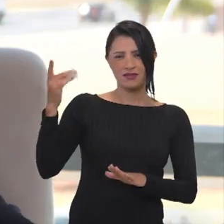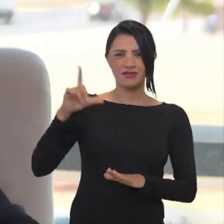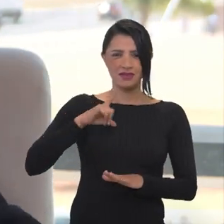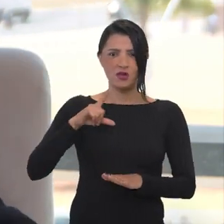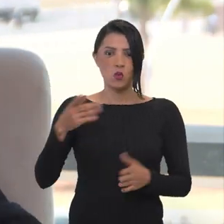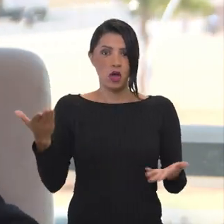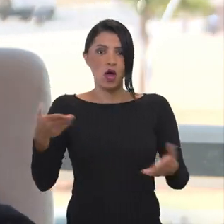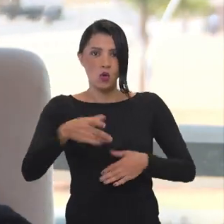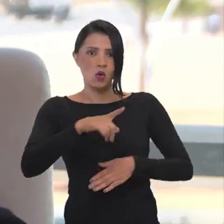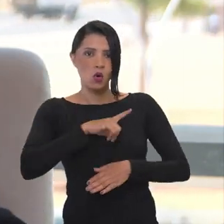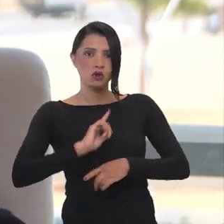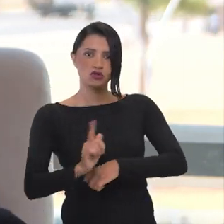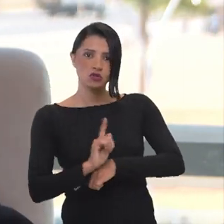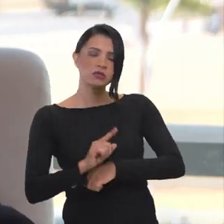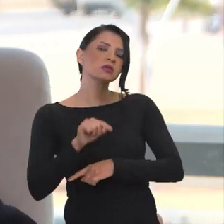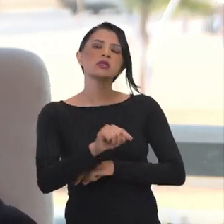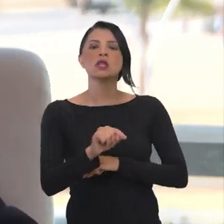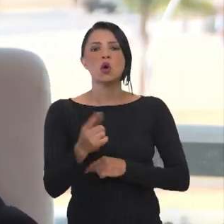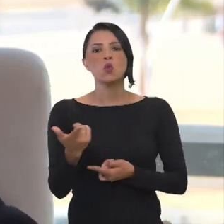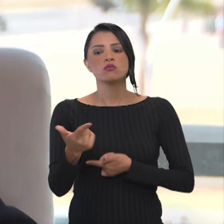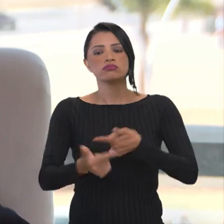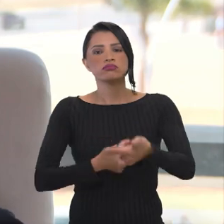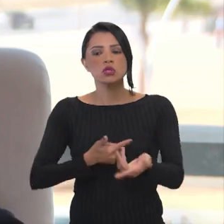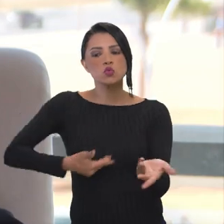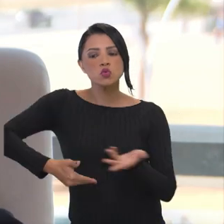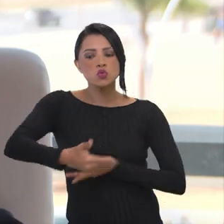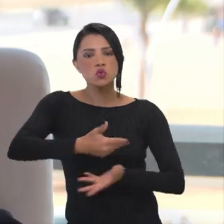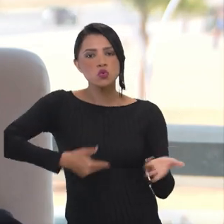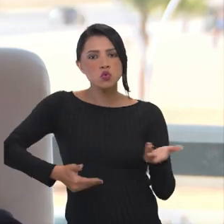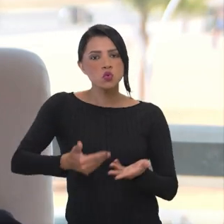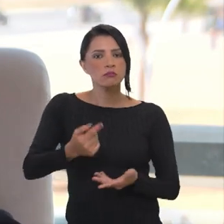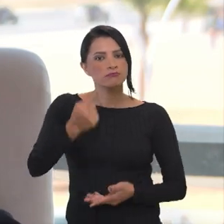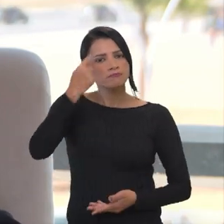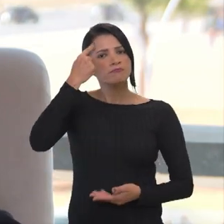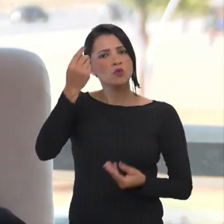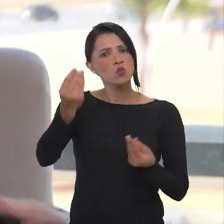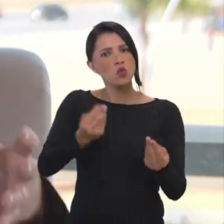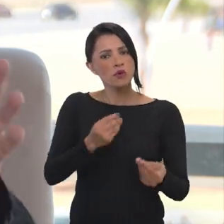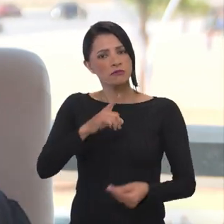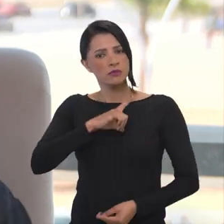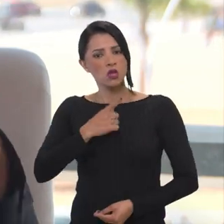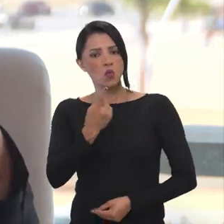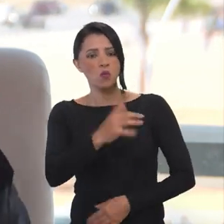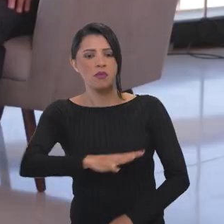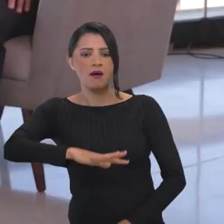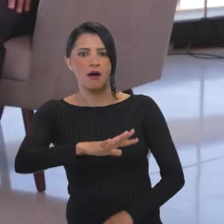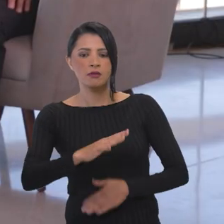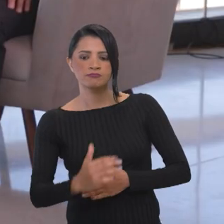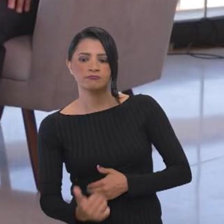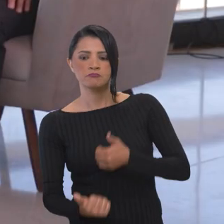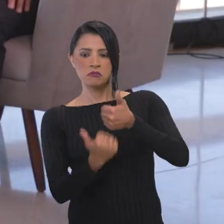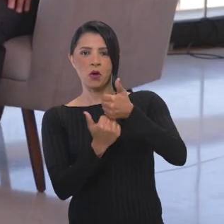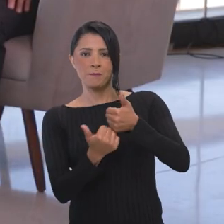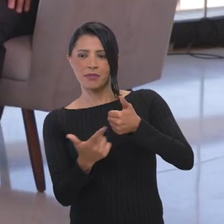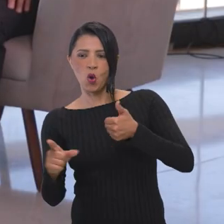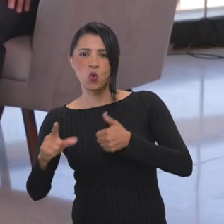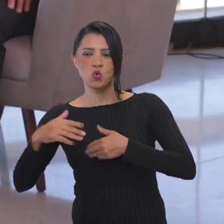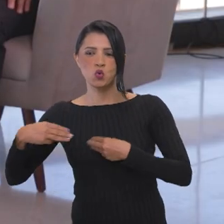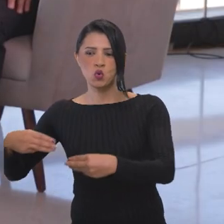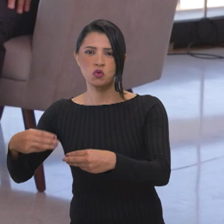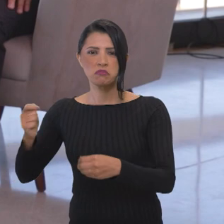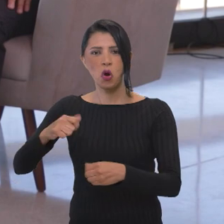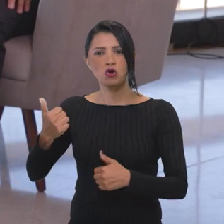e ela está trabalhando no modelo de serviços compartilhados, que é a ideia de você ter uma área de suporte para vários